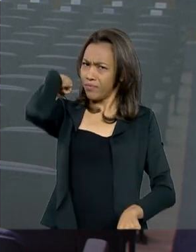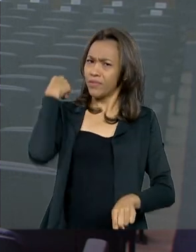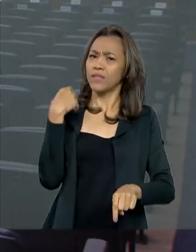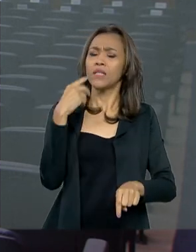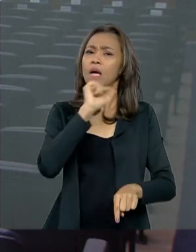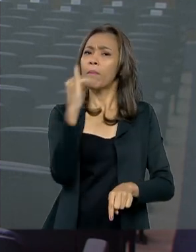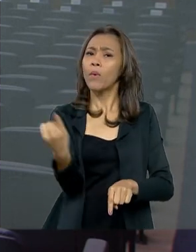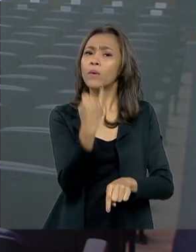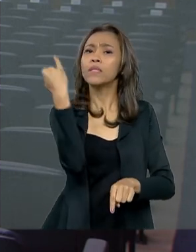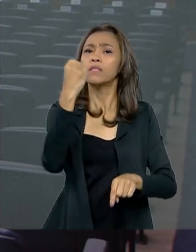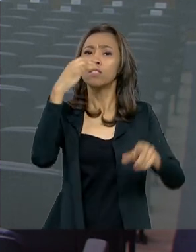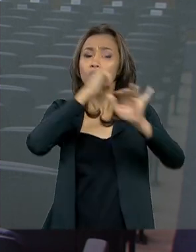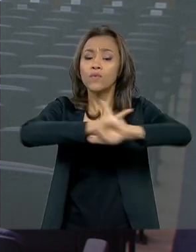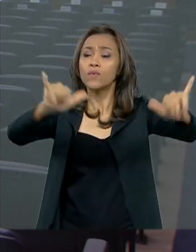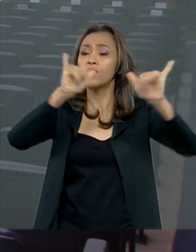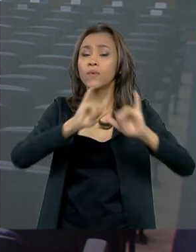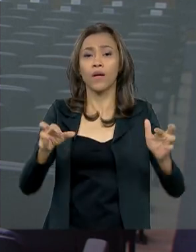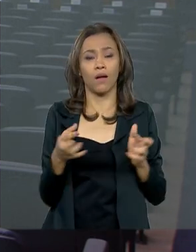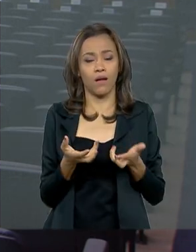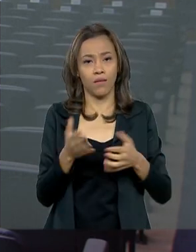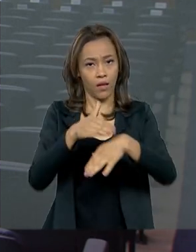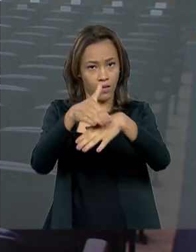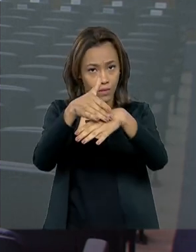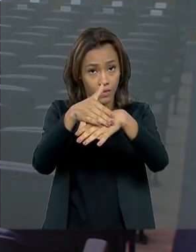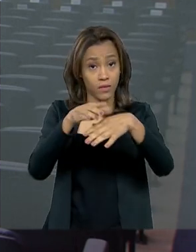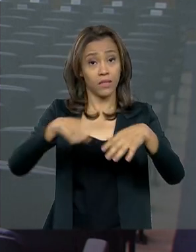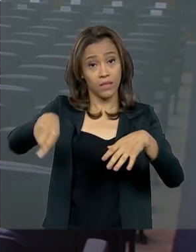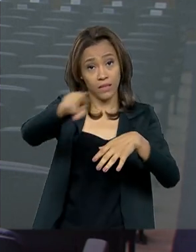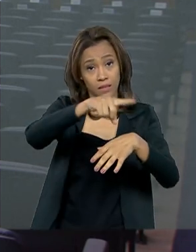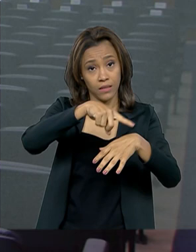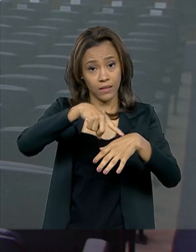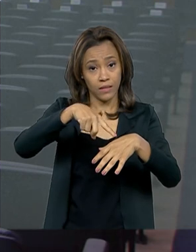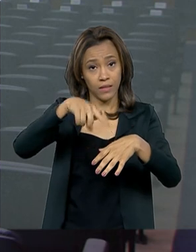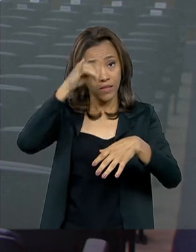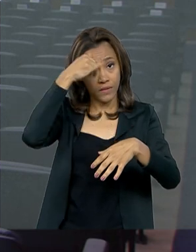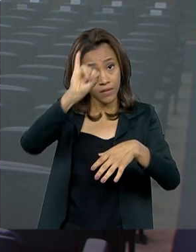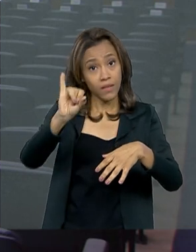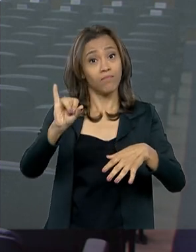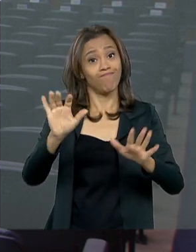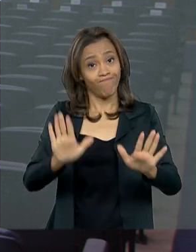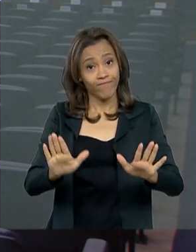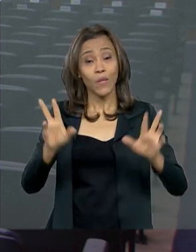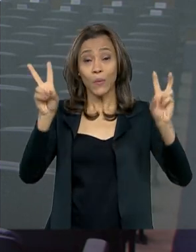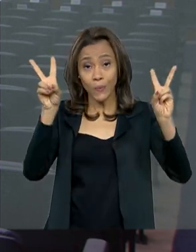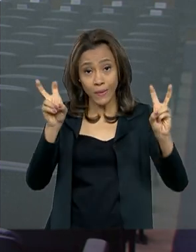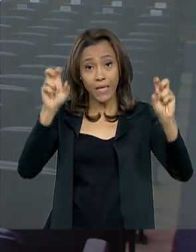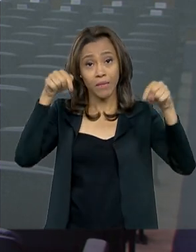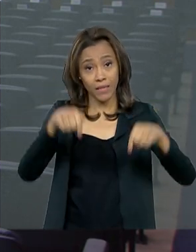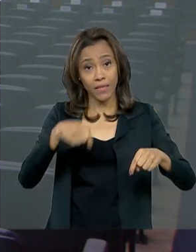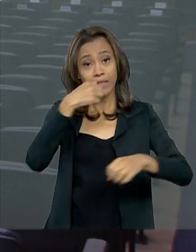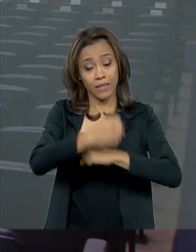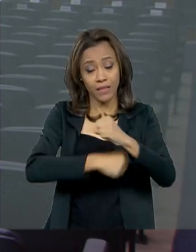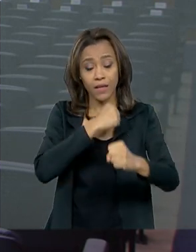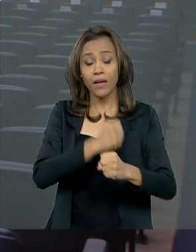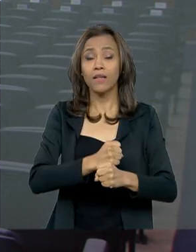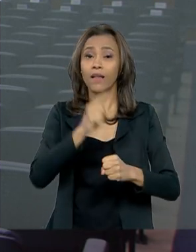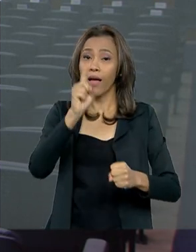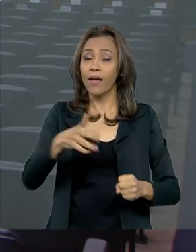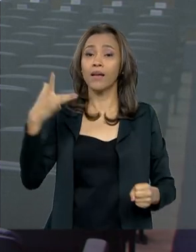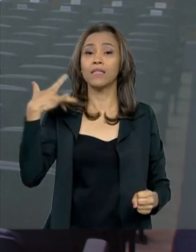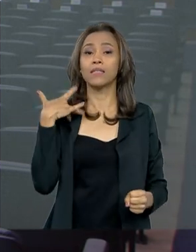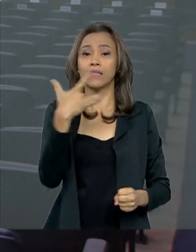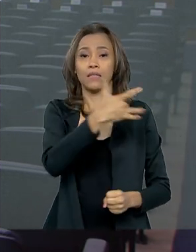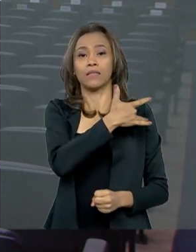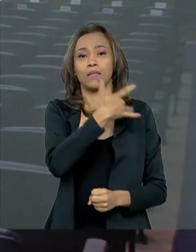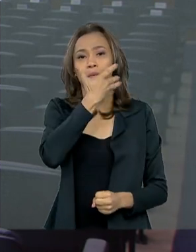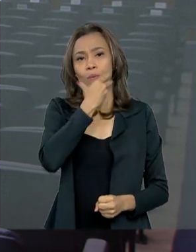ampliar o conhecimento sobre a doença e a prevenção sobre a doença. O tema desse ano, como você já disse, é a saúde do homem. Lembrando